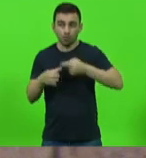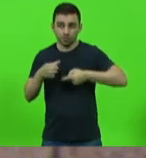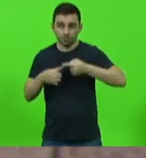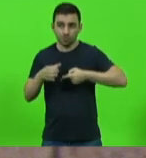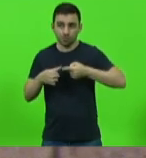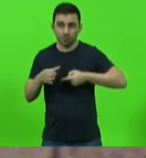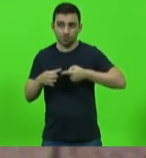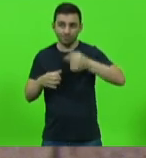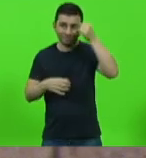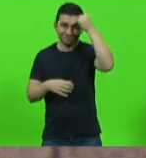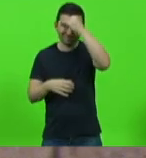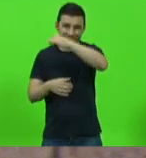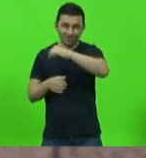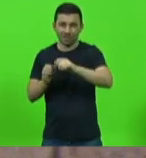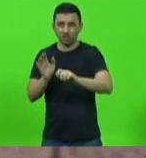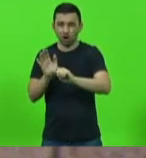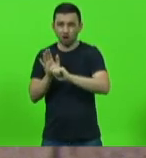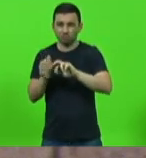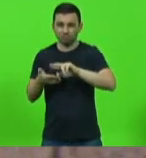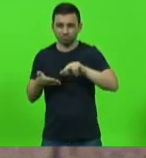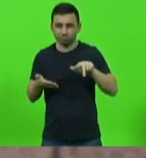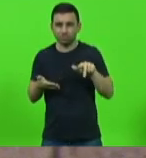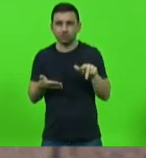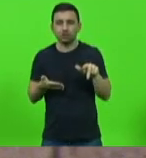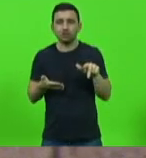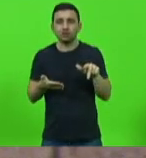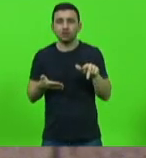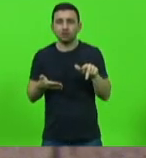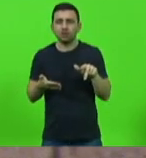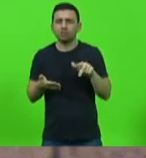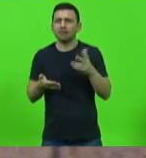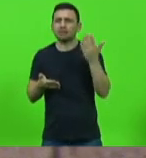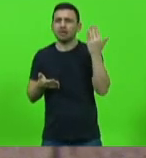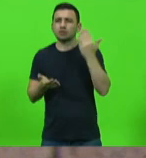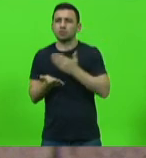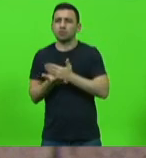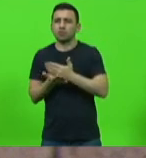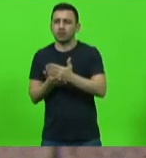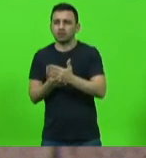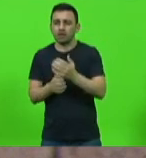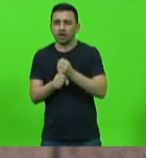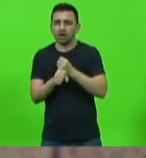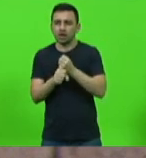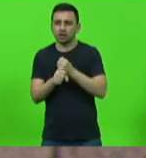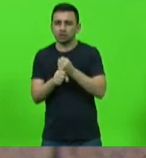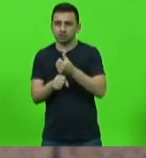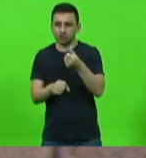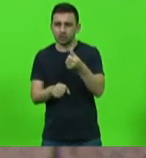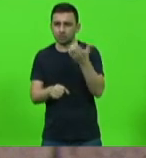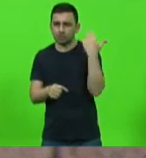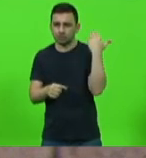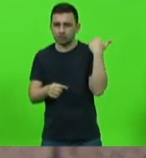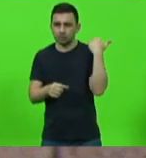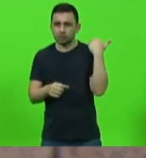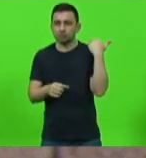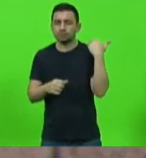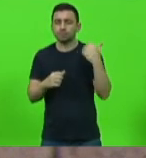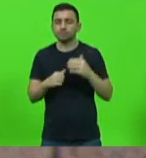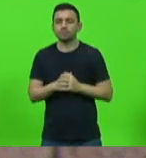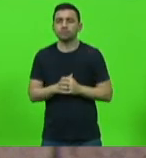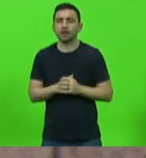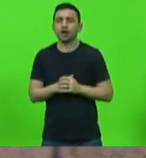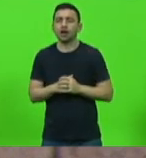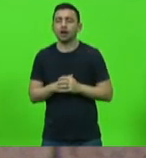Drogas, desde a sua instalação, há cerca de seis anos, primeiro era uma frente parlamentar, depois se